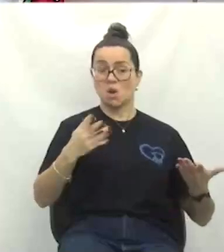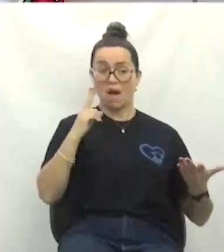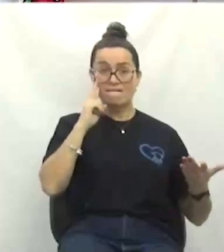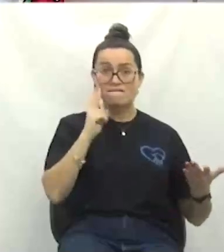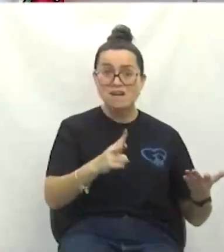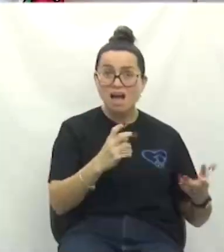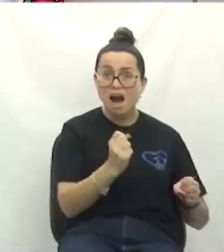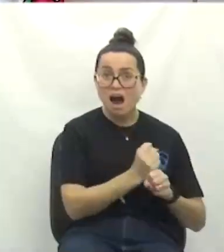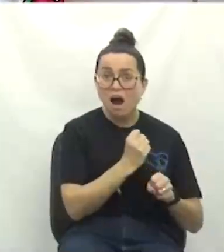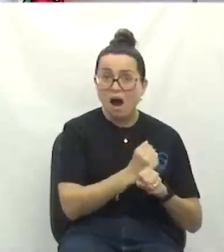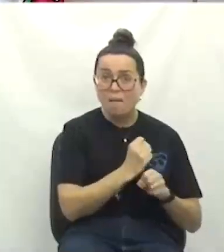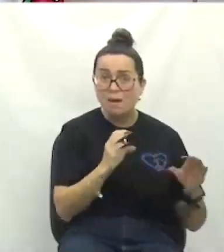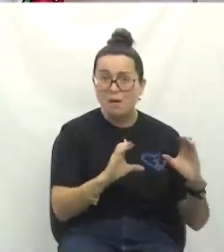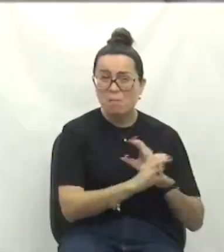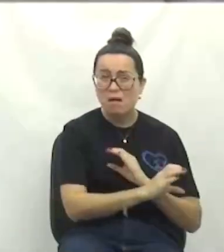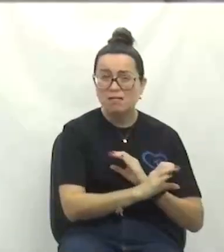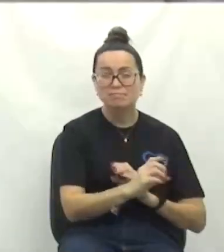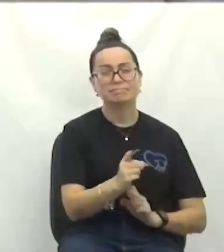obra. Forte abraço.